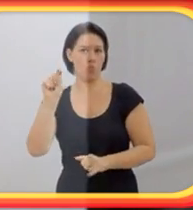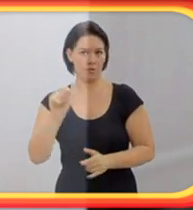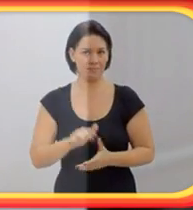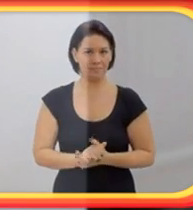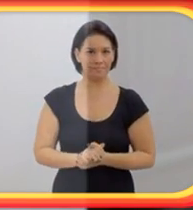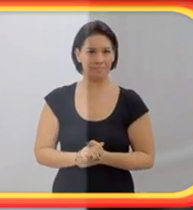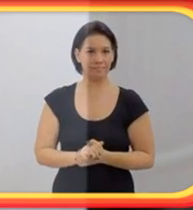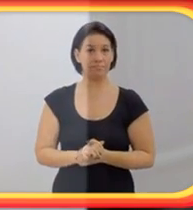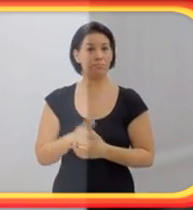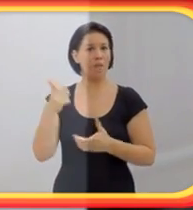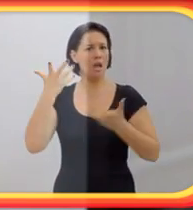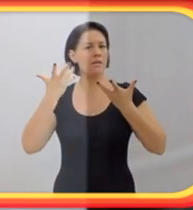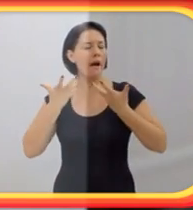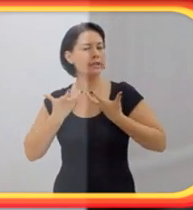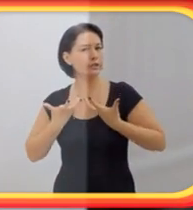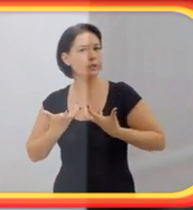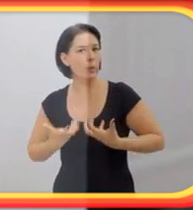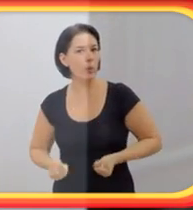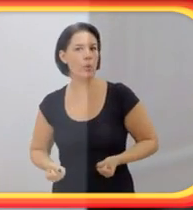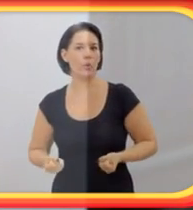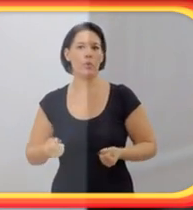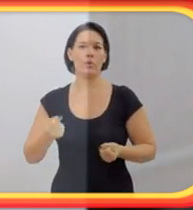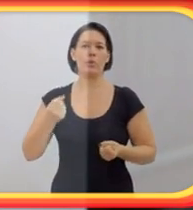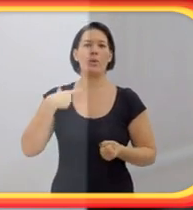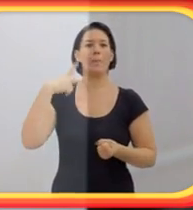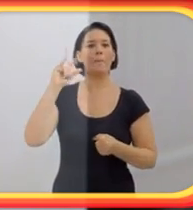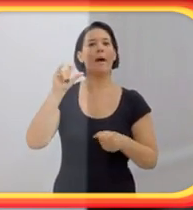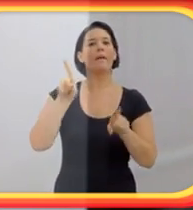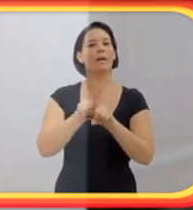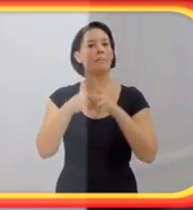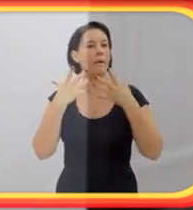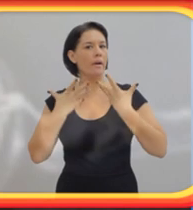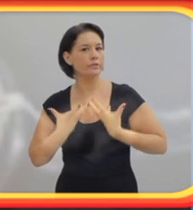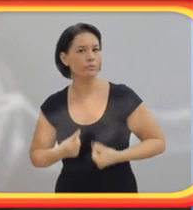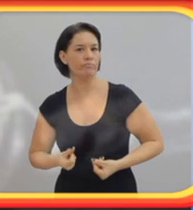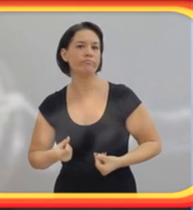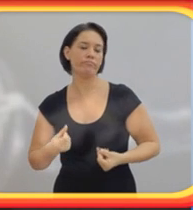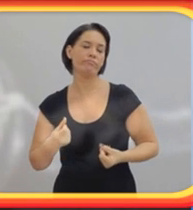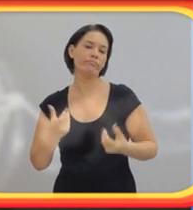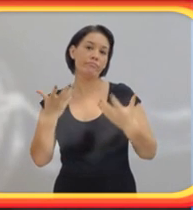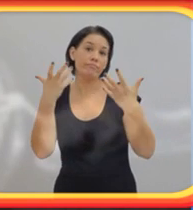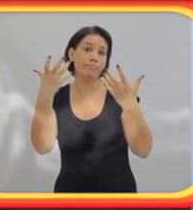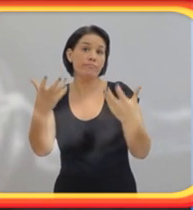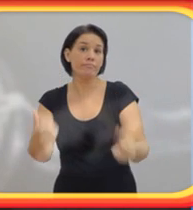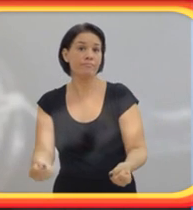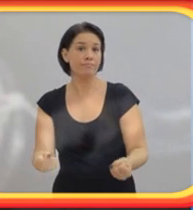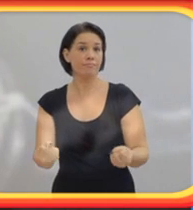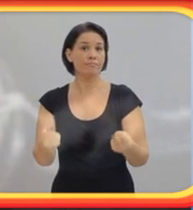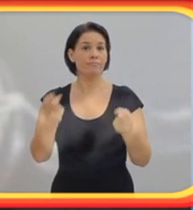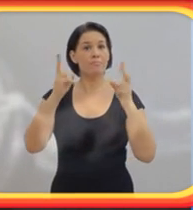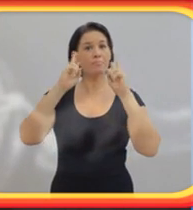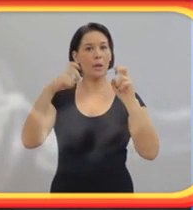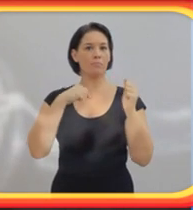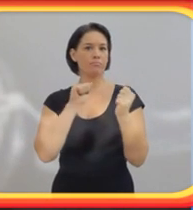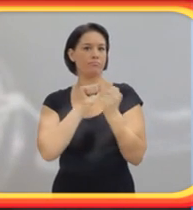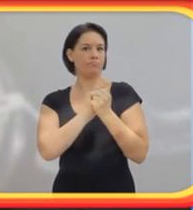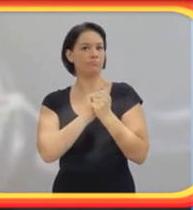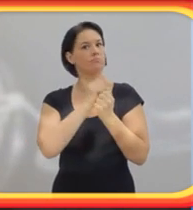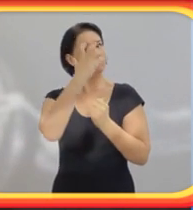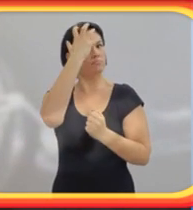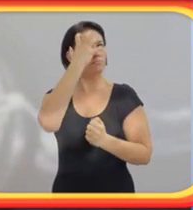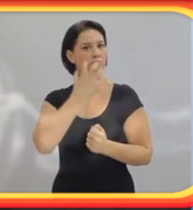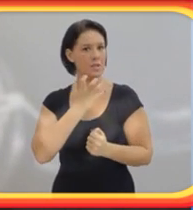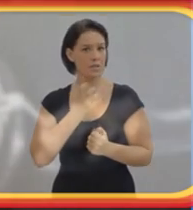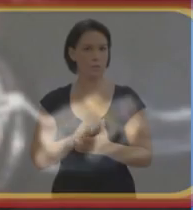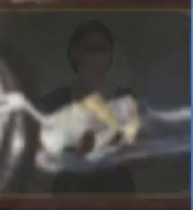séria. Já fazia muito tempo que eu estava com o Eduardo. E daí ela liberou. E no ano seguinte a gente noivou. E no